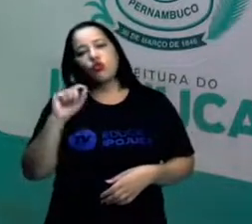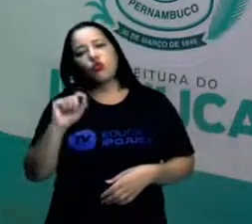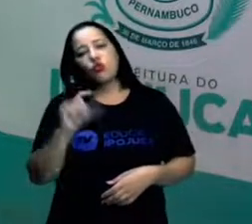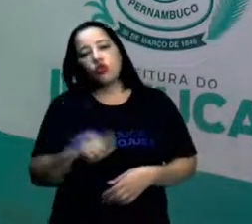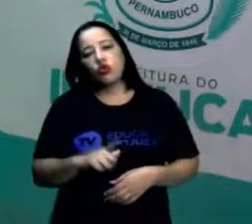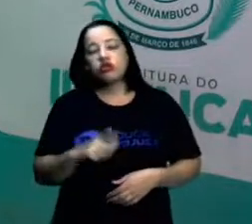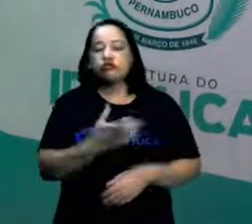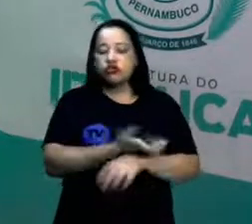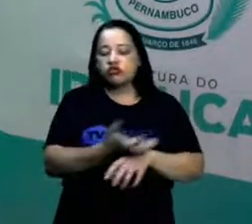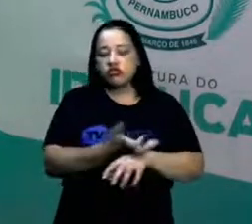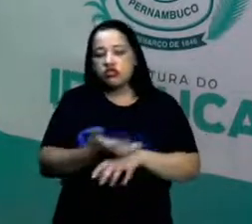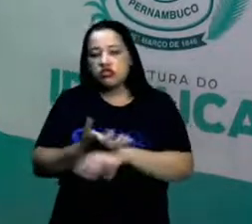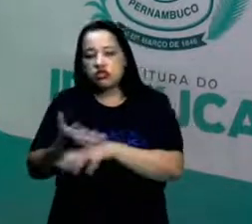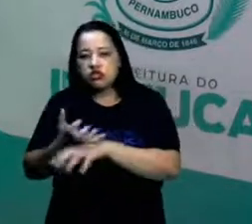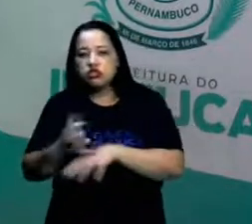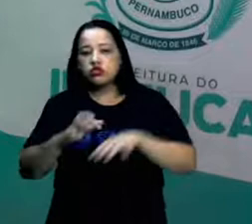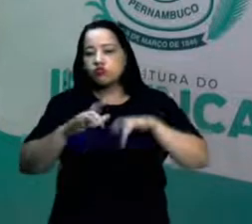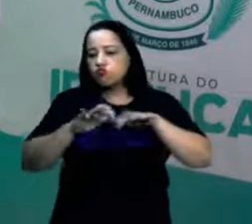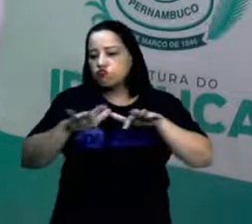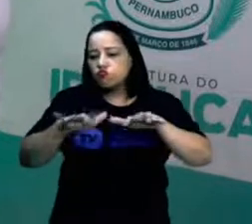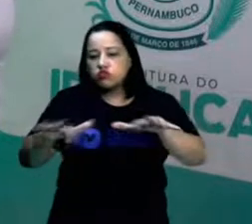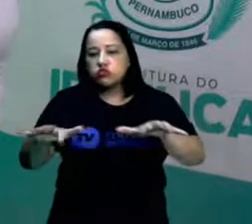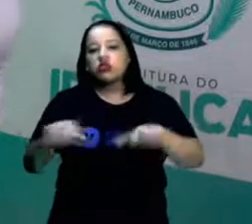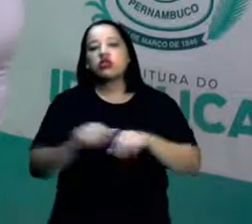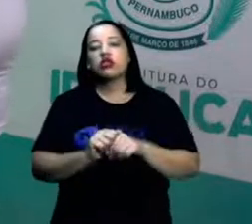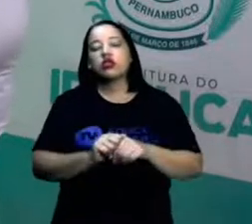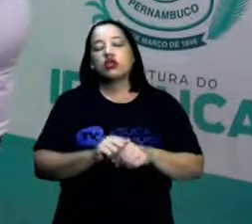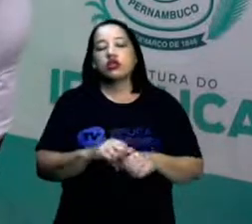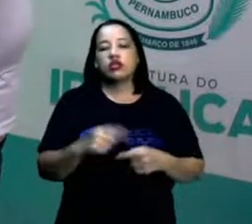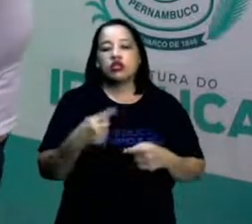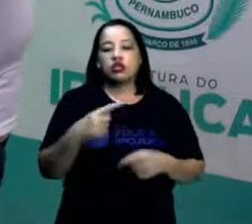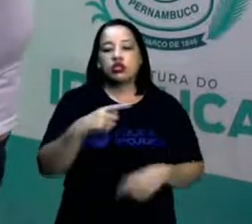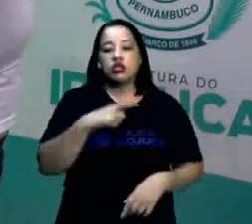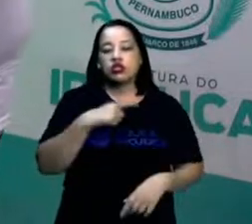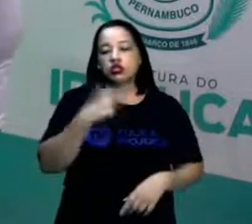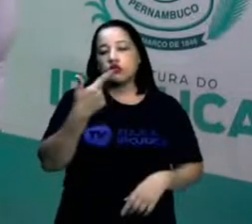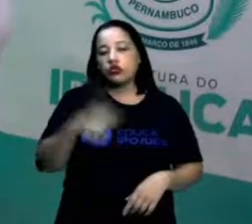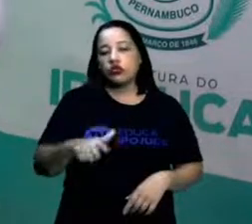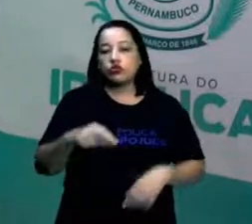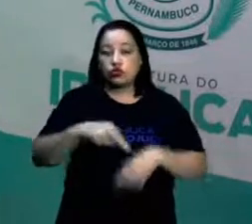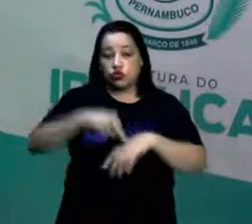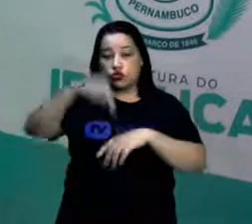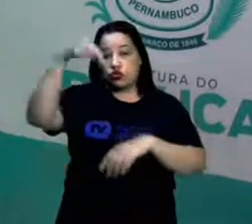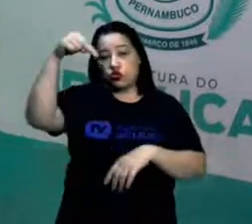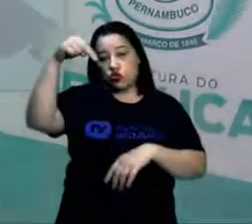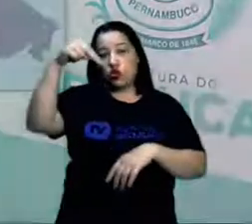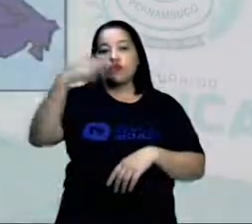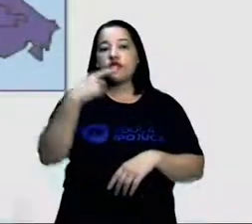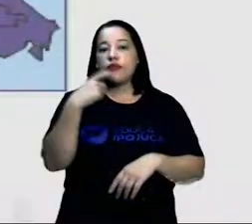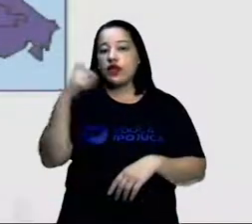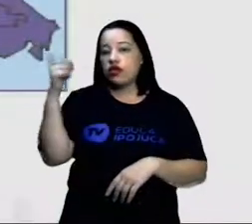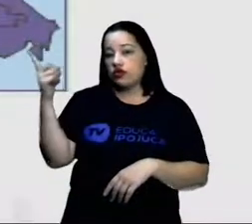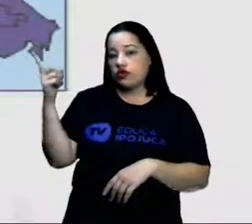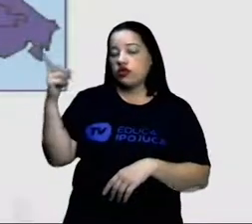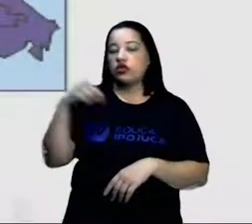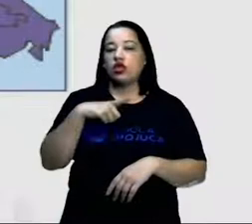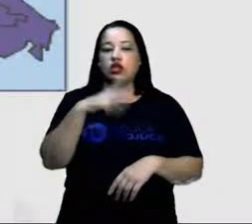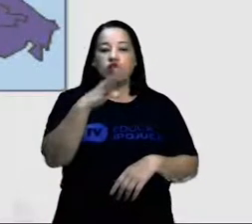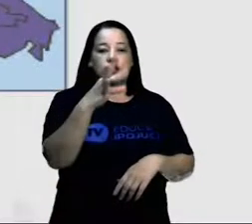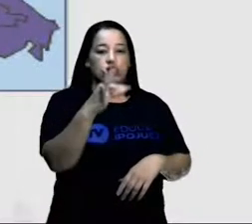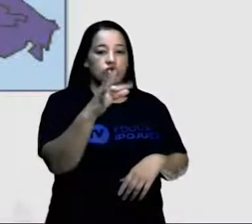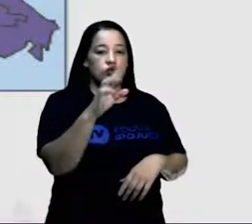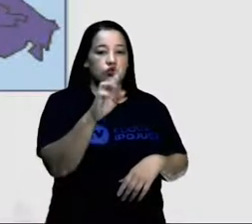vegetação mais densa, certo? A gente tem lá em cima, no norte, na parte vermelhinha, a tundra,